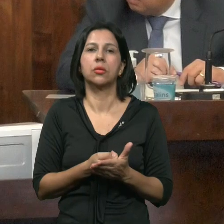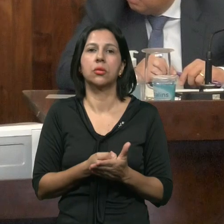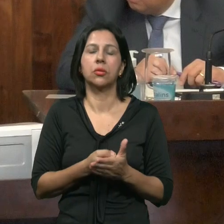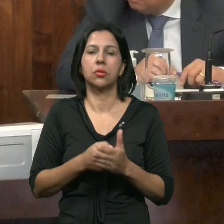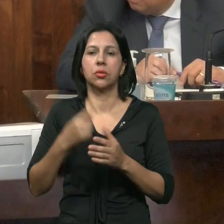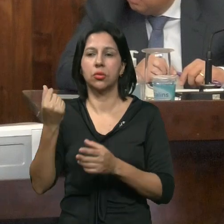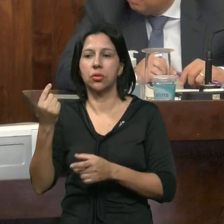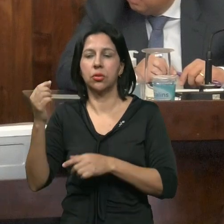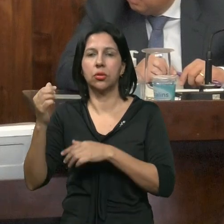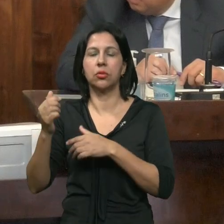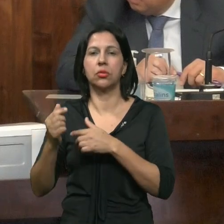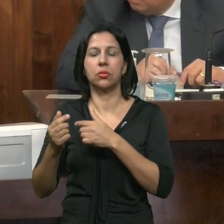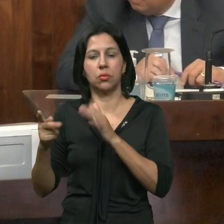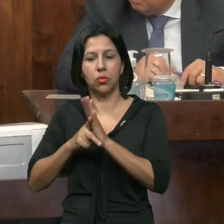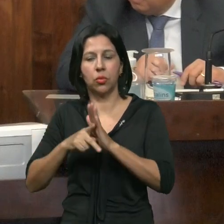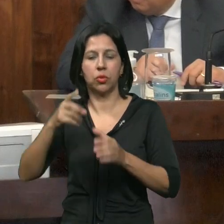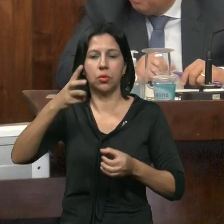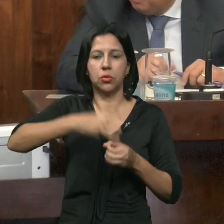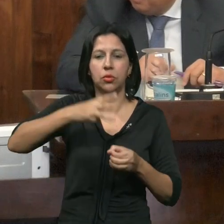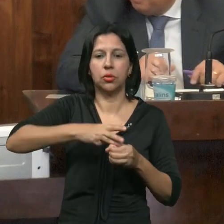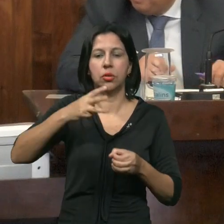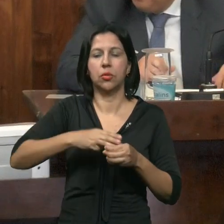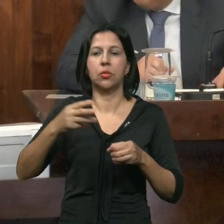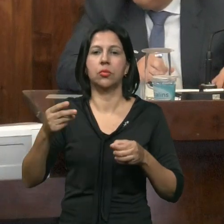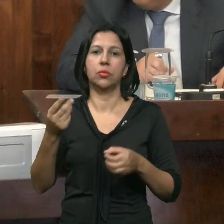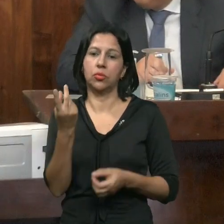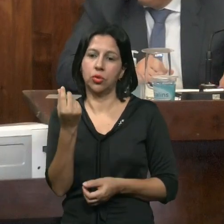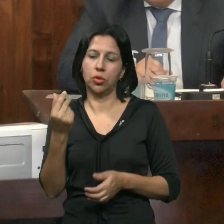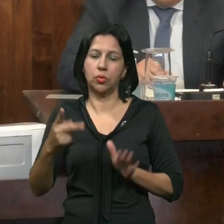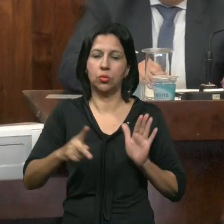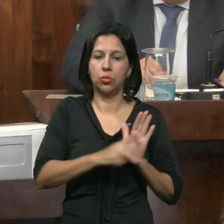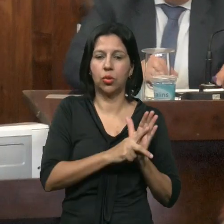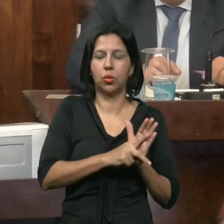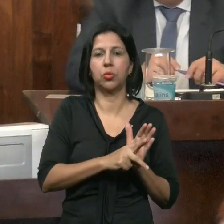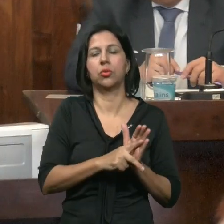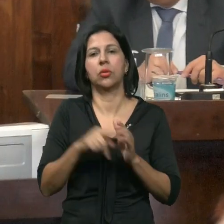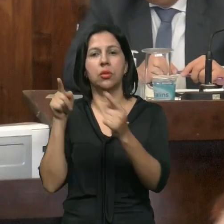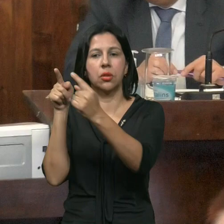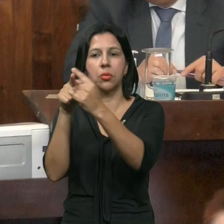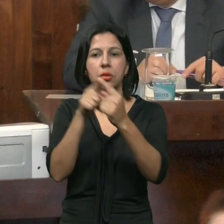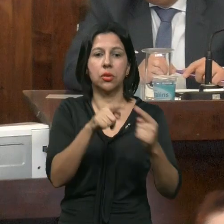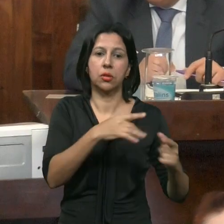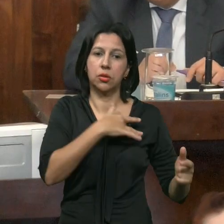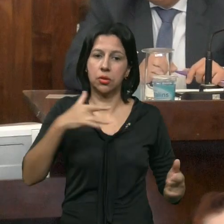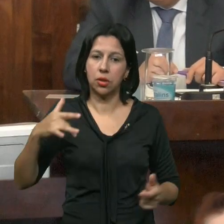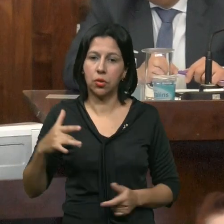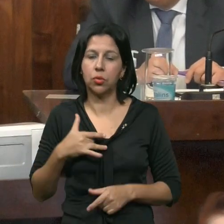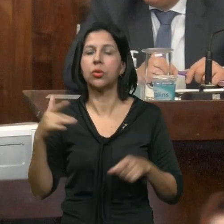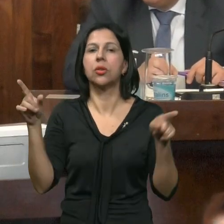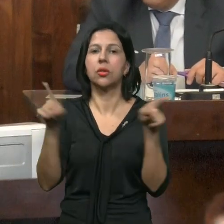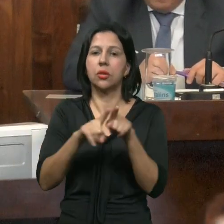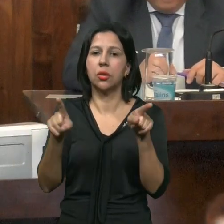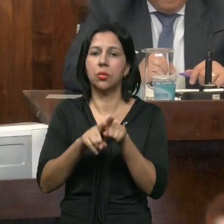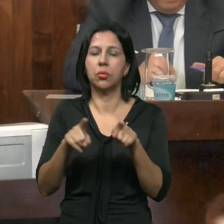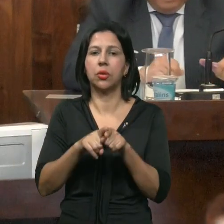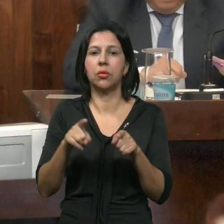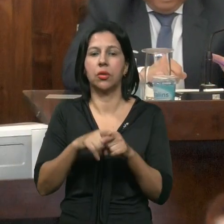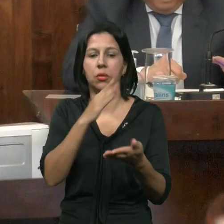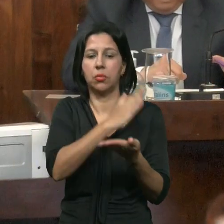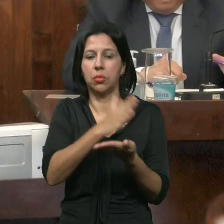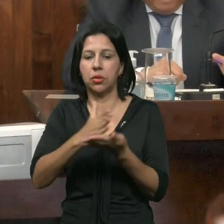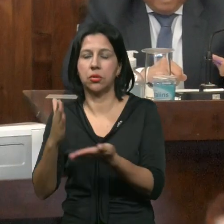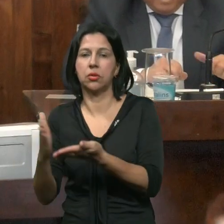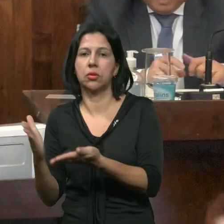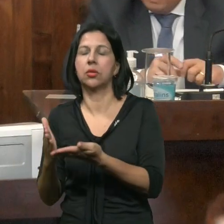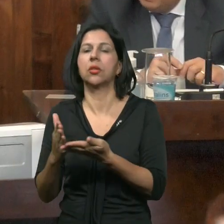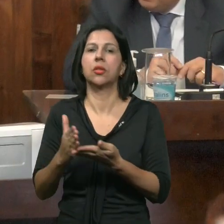Orçamento Vigente Do Município Com Recurso Estadual Federal Destinado A Execução De Ações E Serviços De Saúde E Referente A Parcela Complementar Do Fundo De